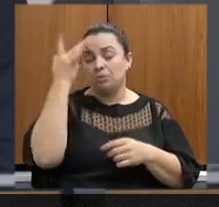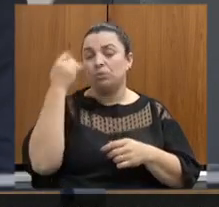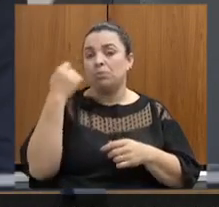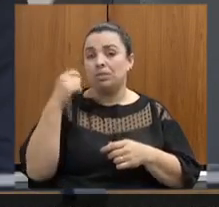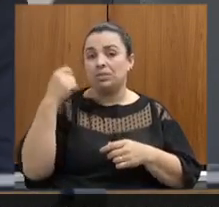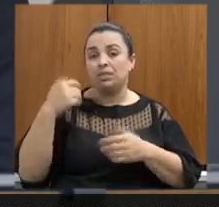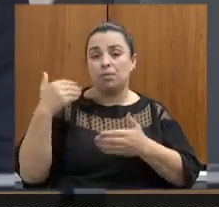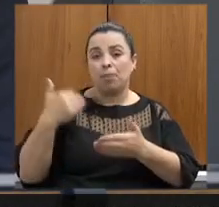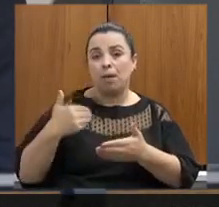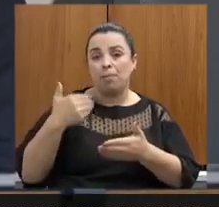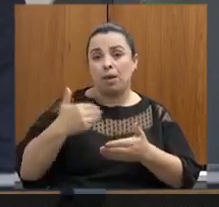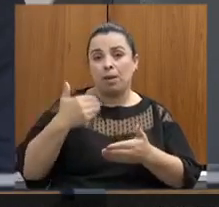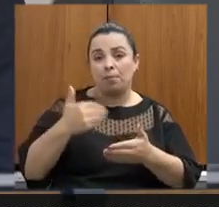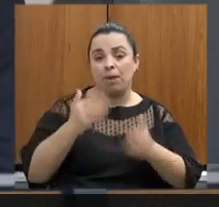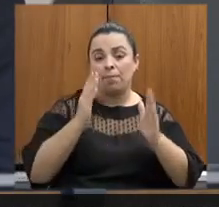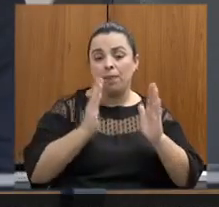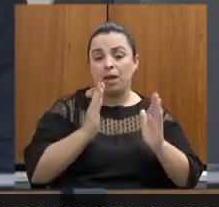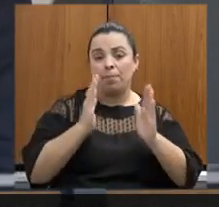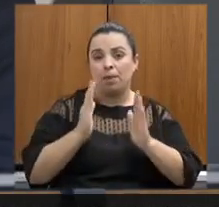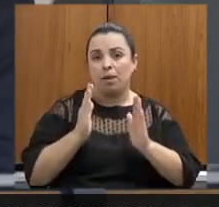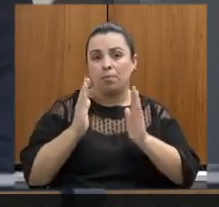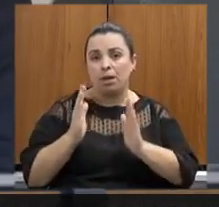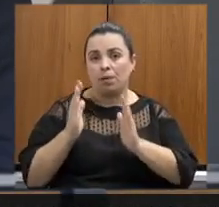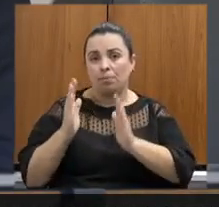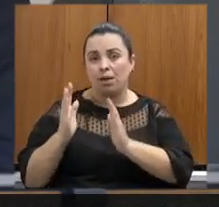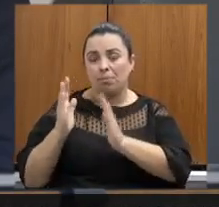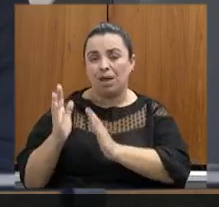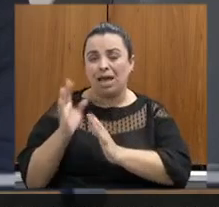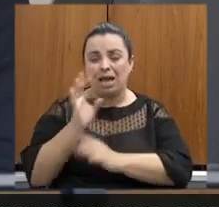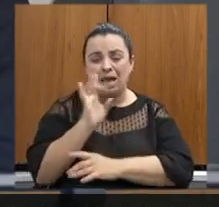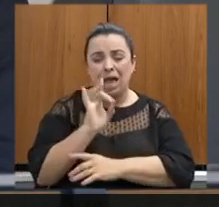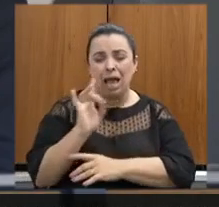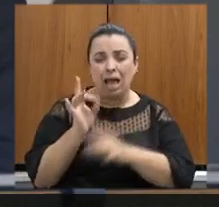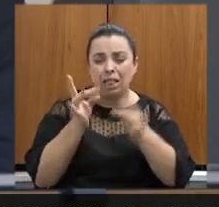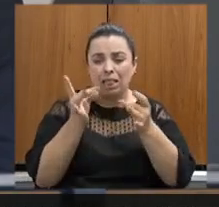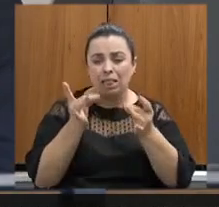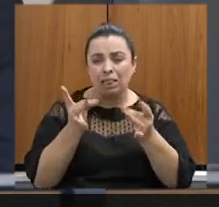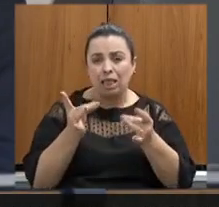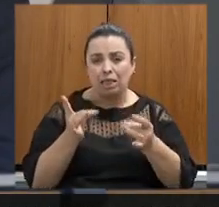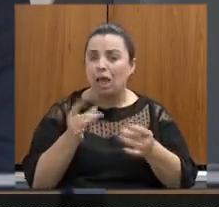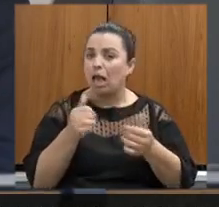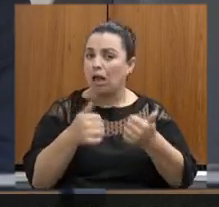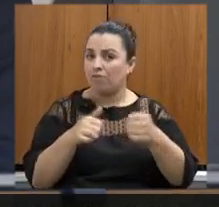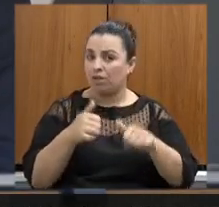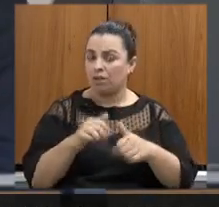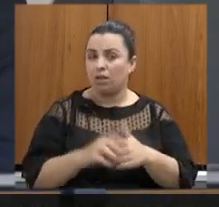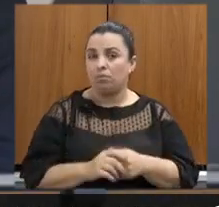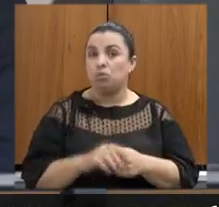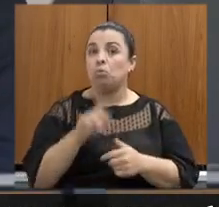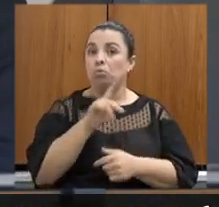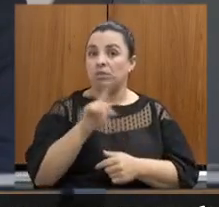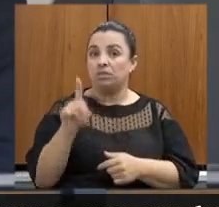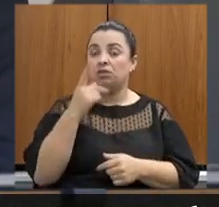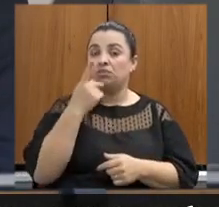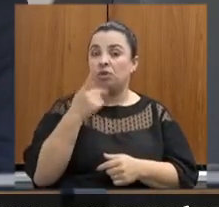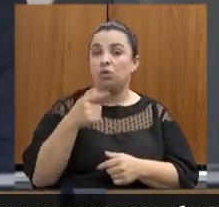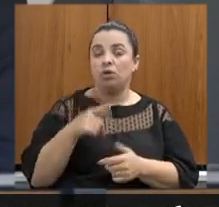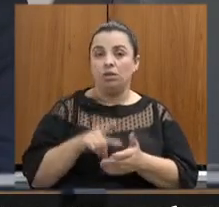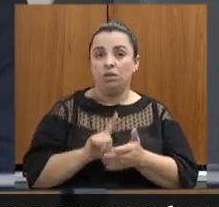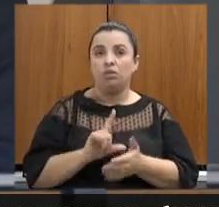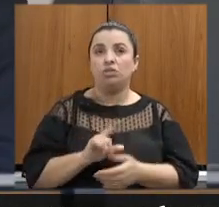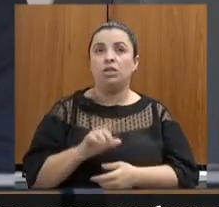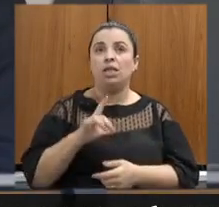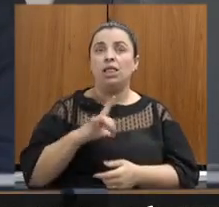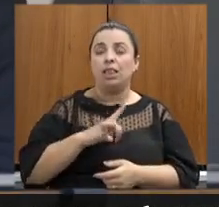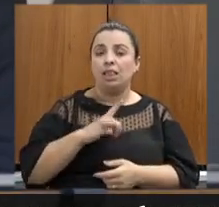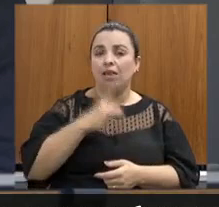detalhe por detalhe e como o presidente falou aqui vários aqui foram atacados eu sei disso que